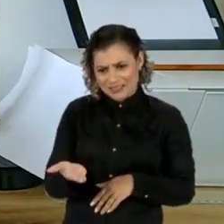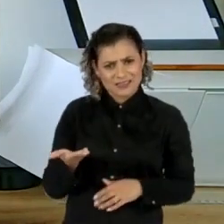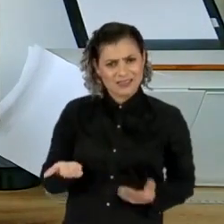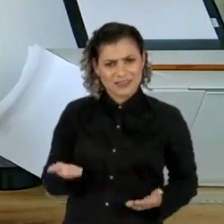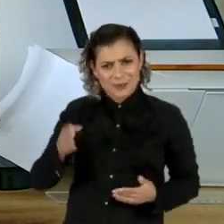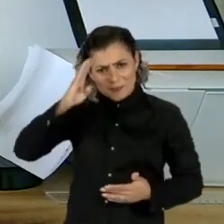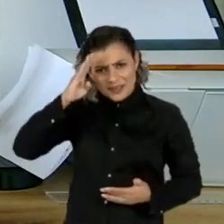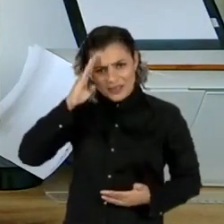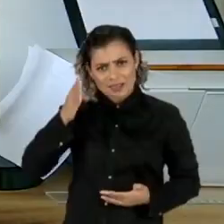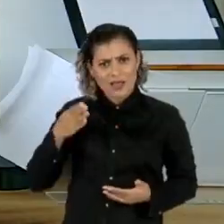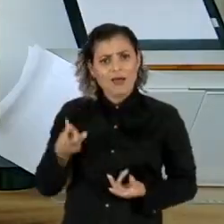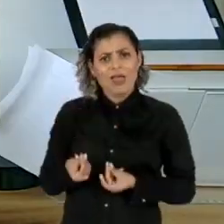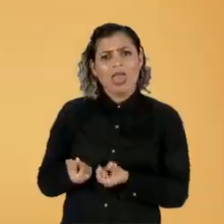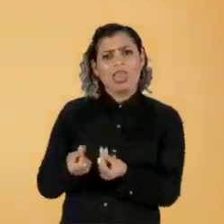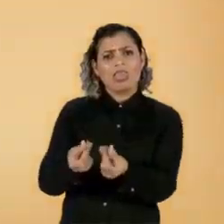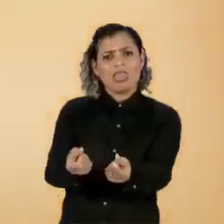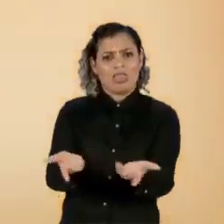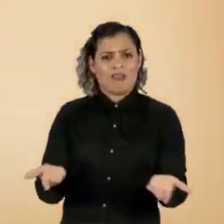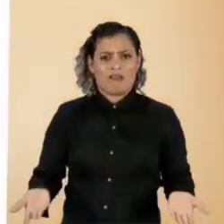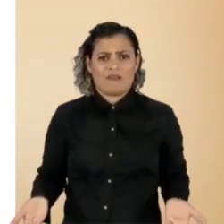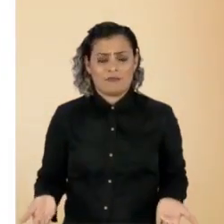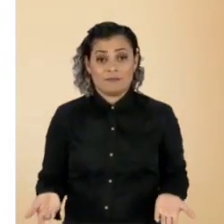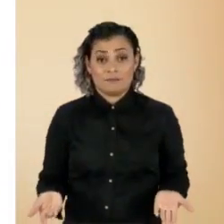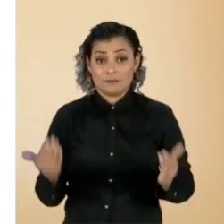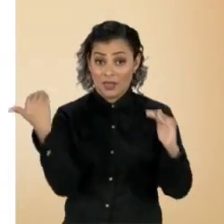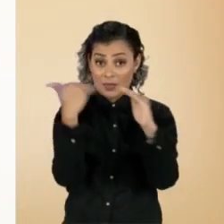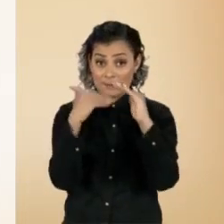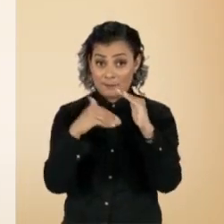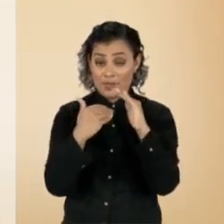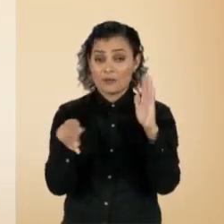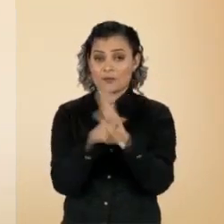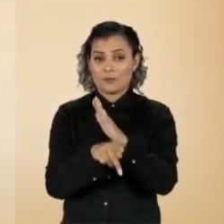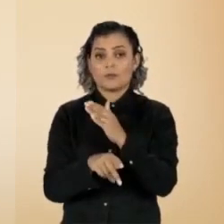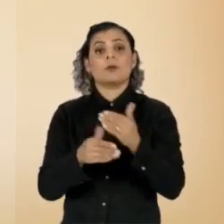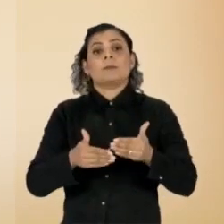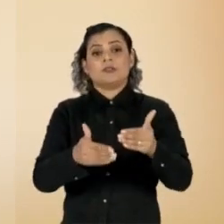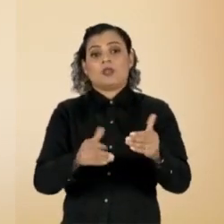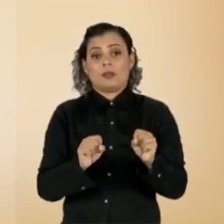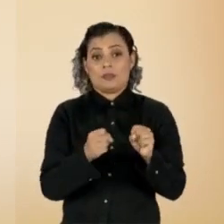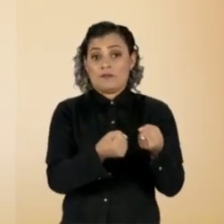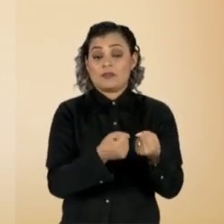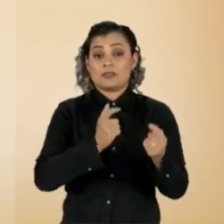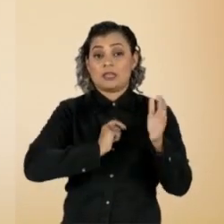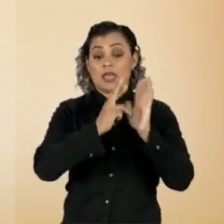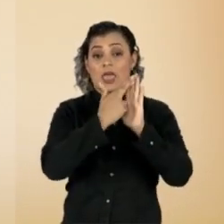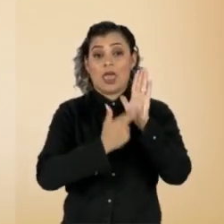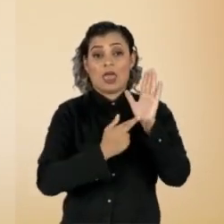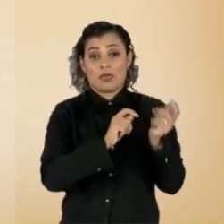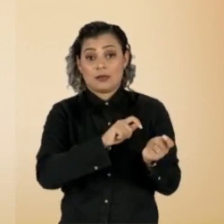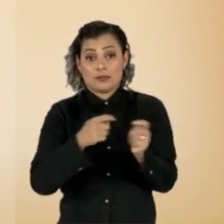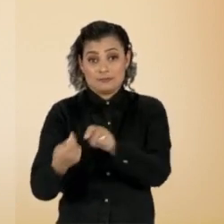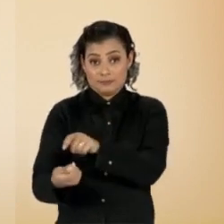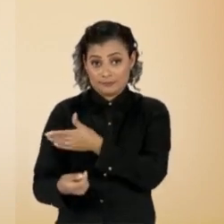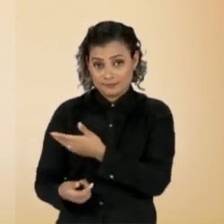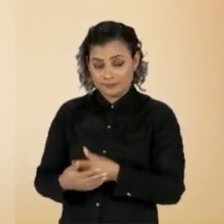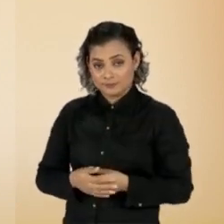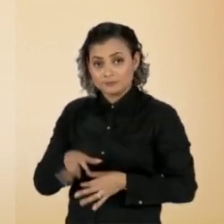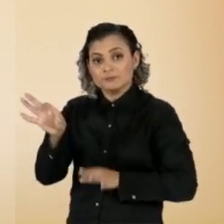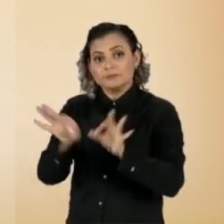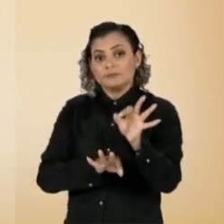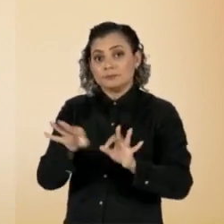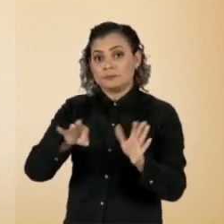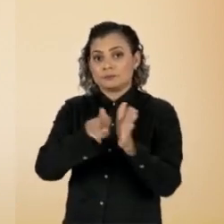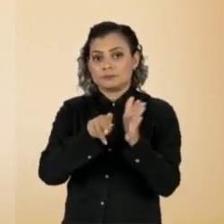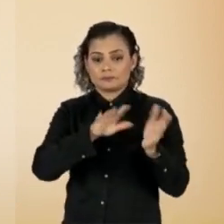até o fim deste século. Por e-mail, o Ministério da Defesa lembra que foi criada uma regra de transição e o projeto de